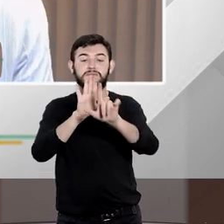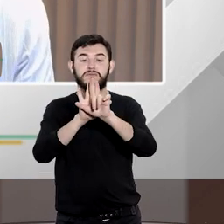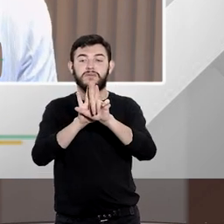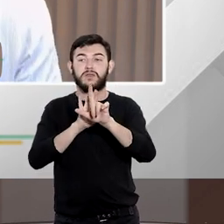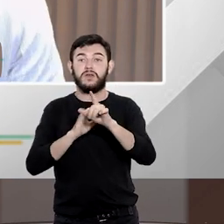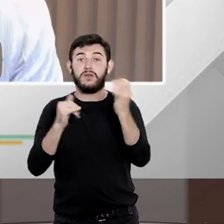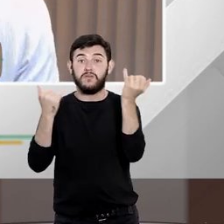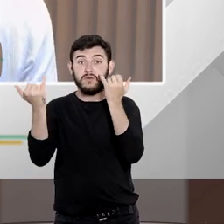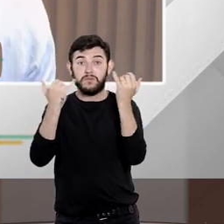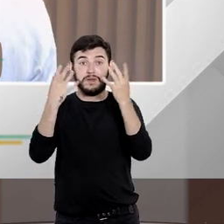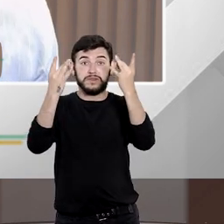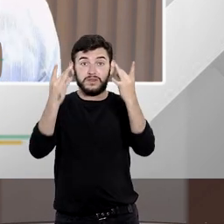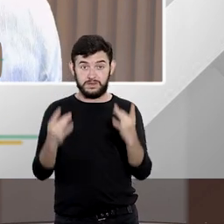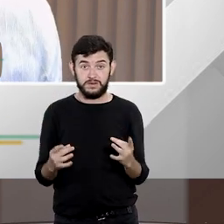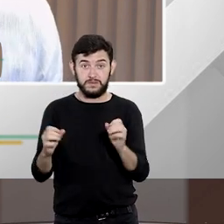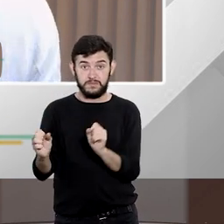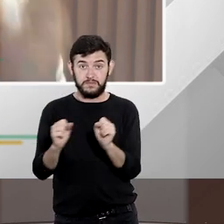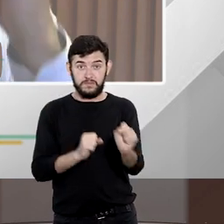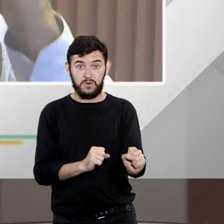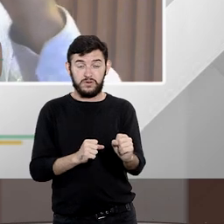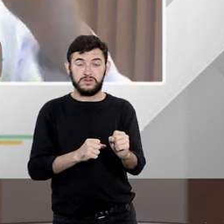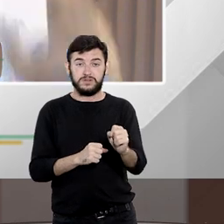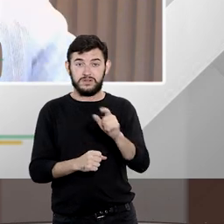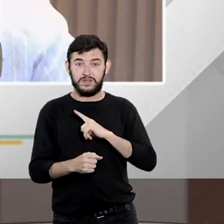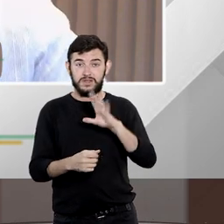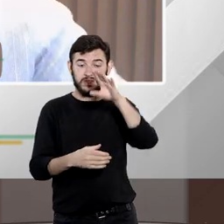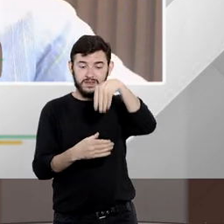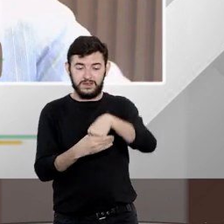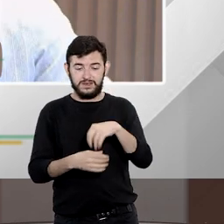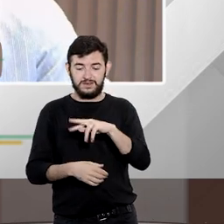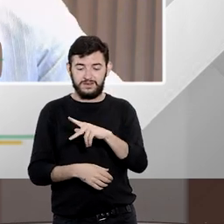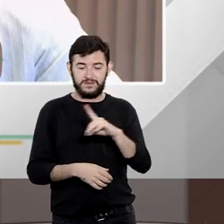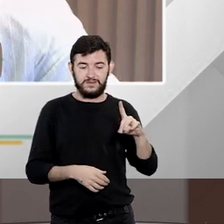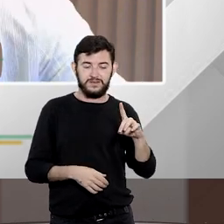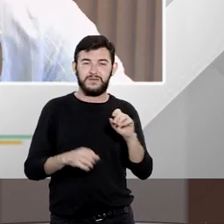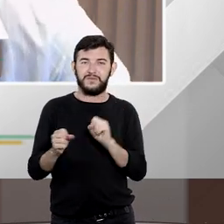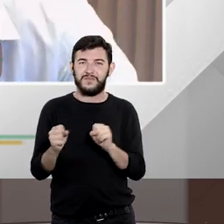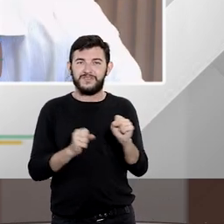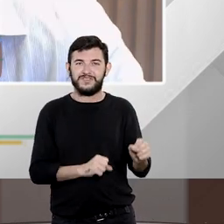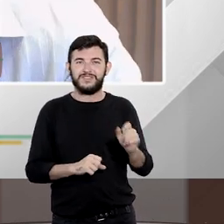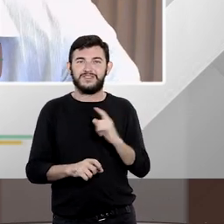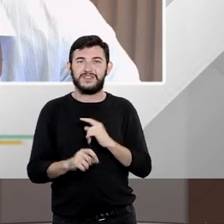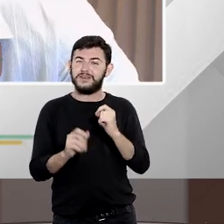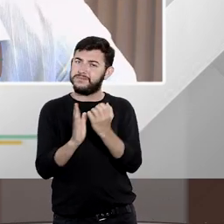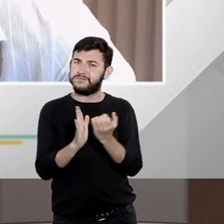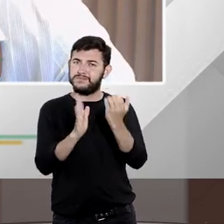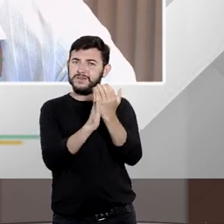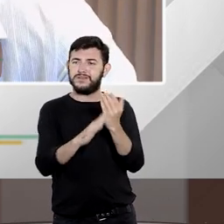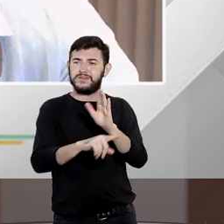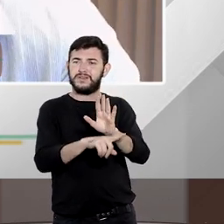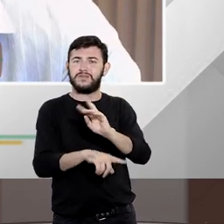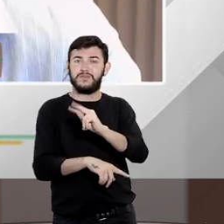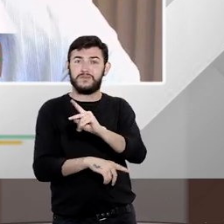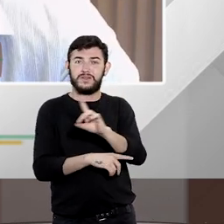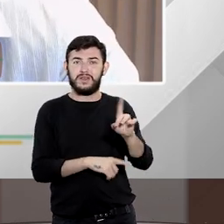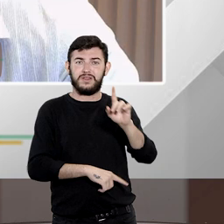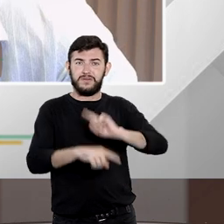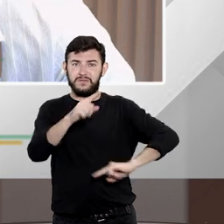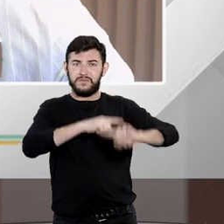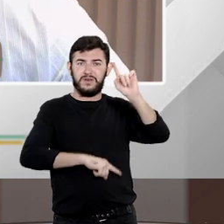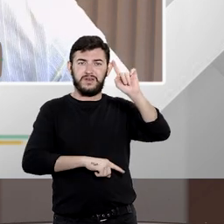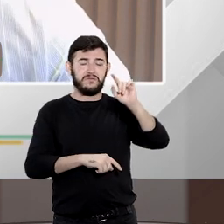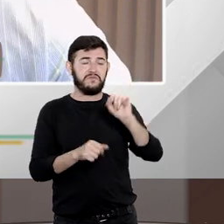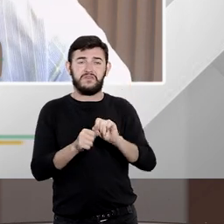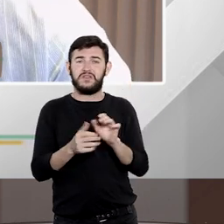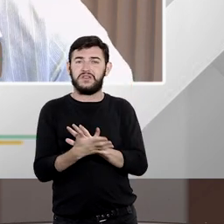informação que poderia ter trabalhado o habeas data poderia ter expandido um pouco mais o habeas data não fez então nós vamos nos